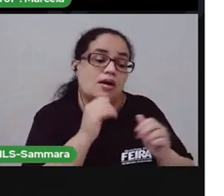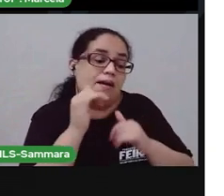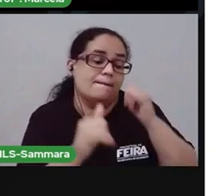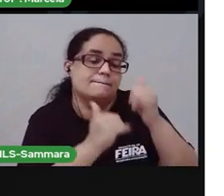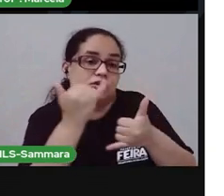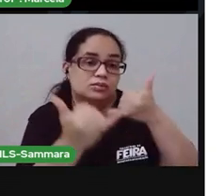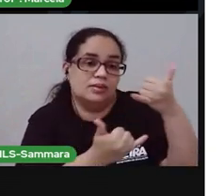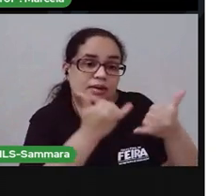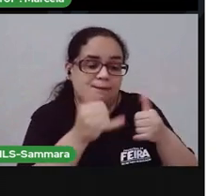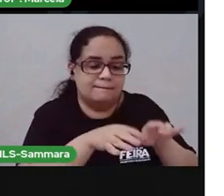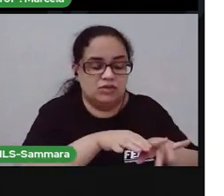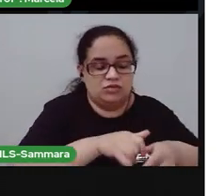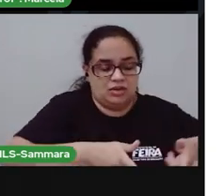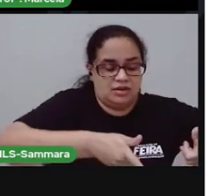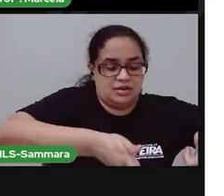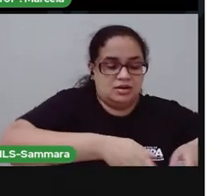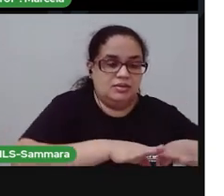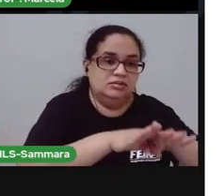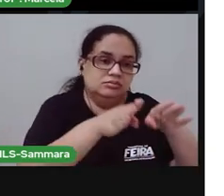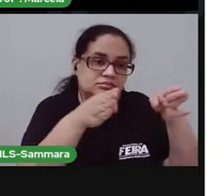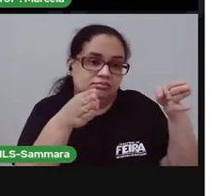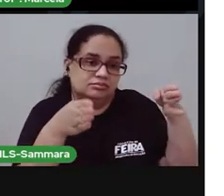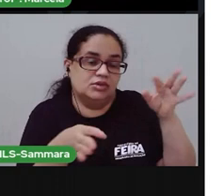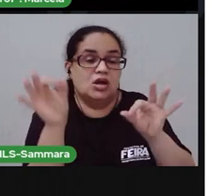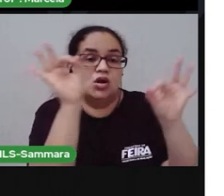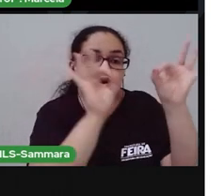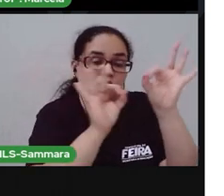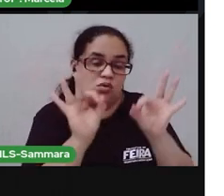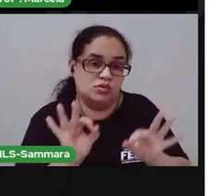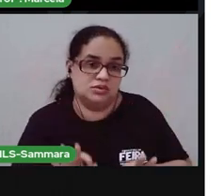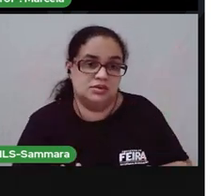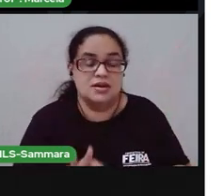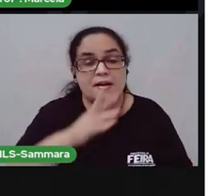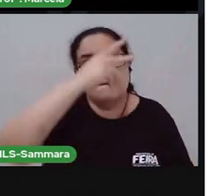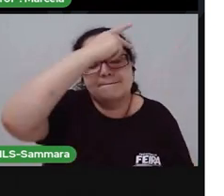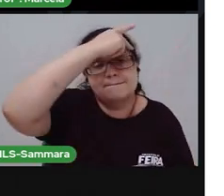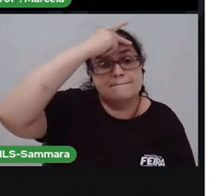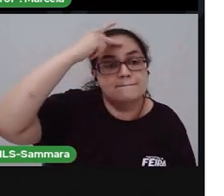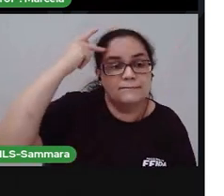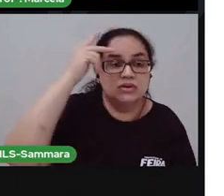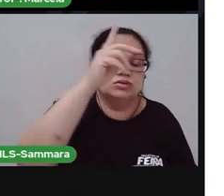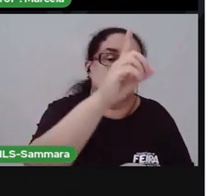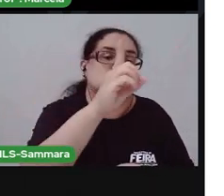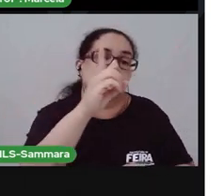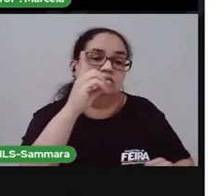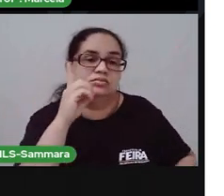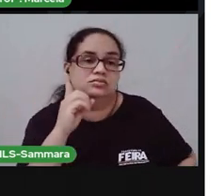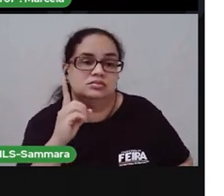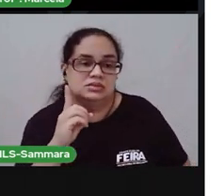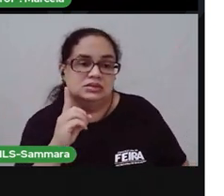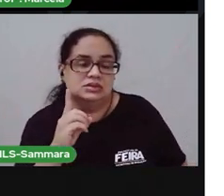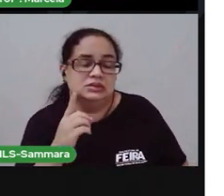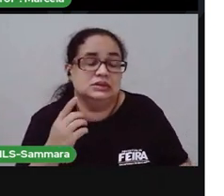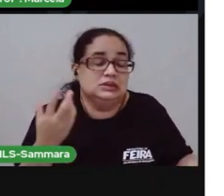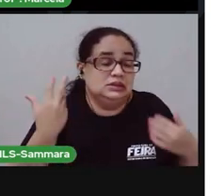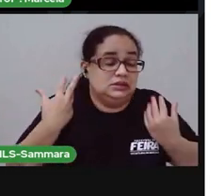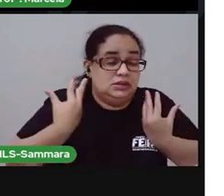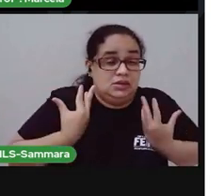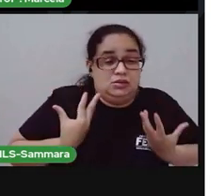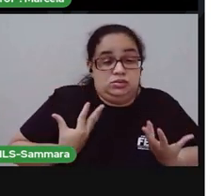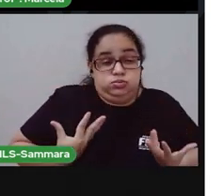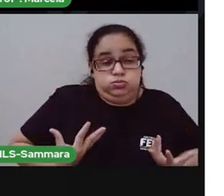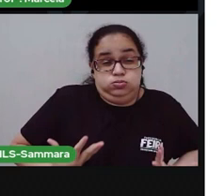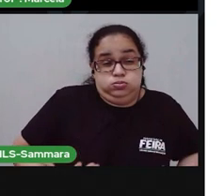forrar a sua cama, para ajudar essa pessoa que vai chegar, muitas vezes, exaustes, trabalhar o dia